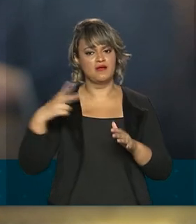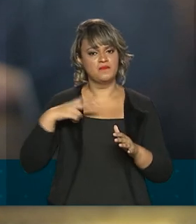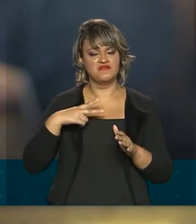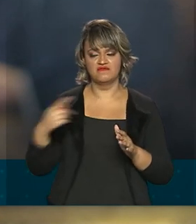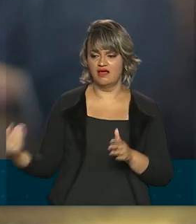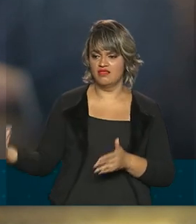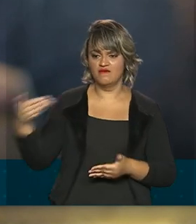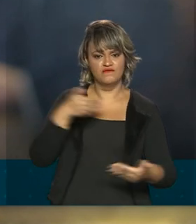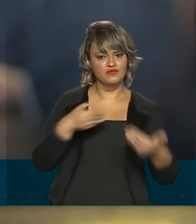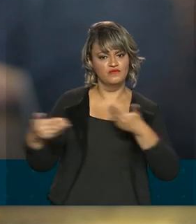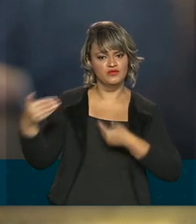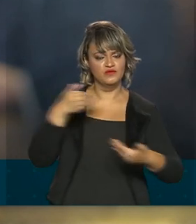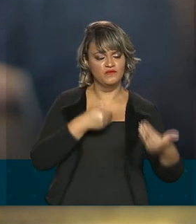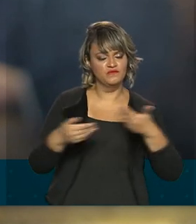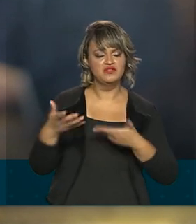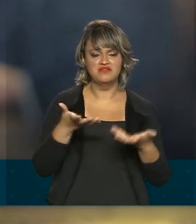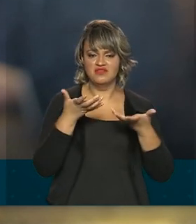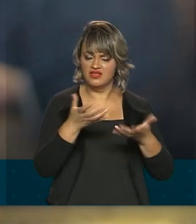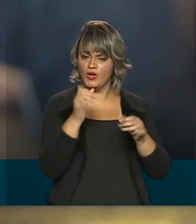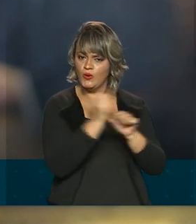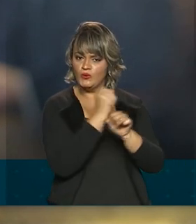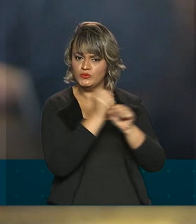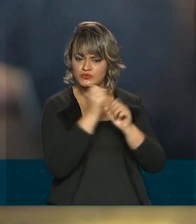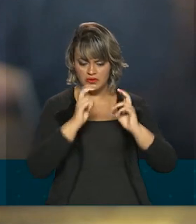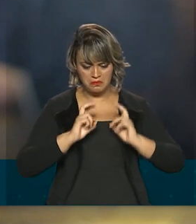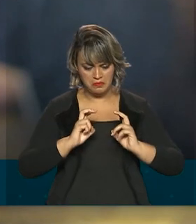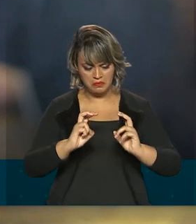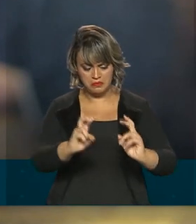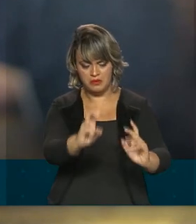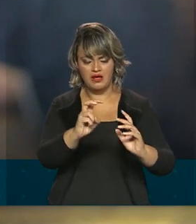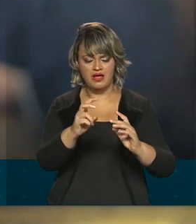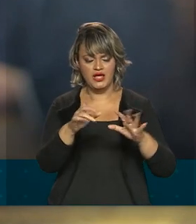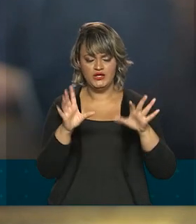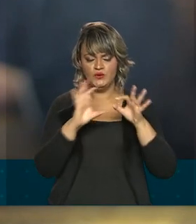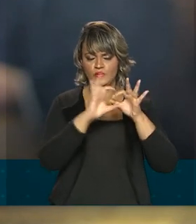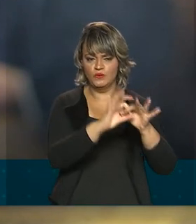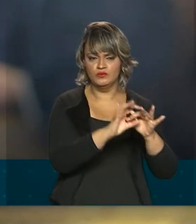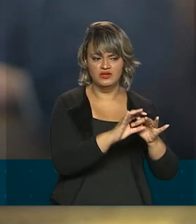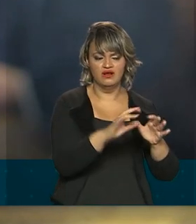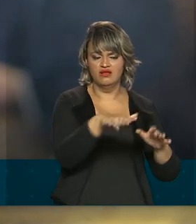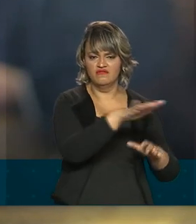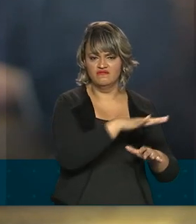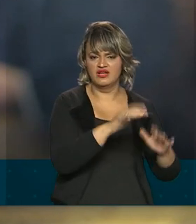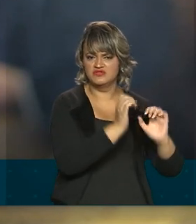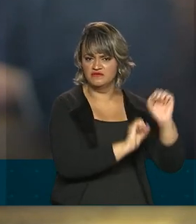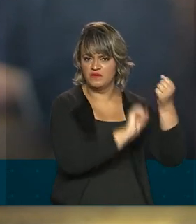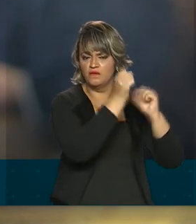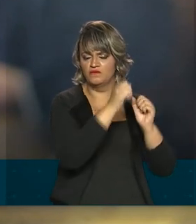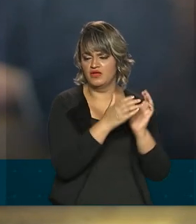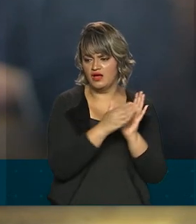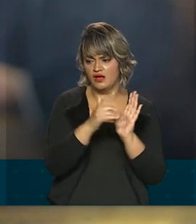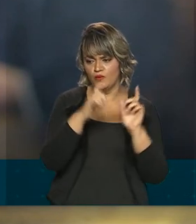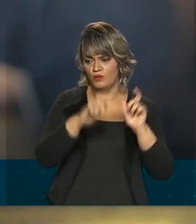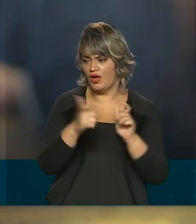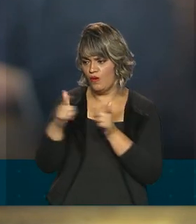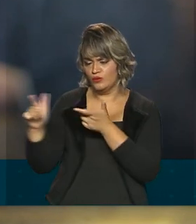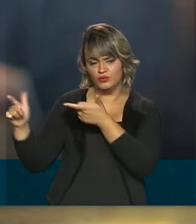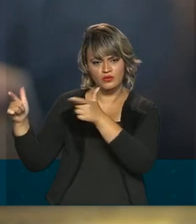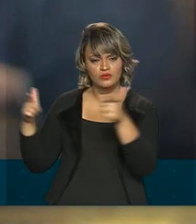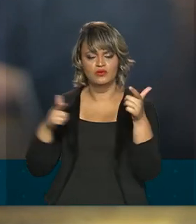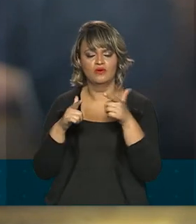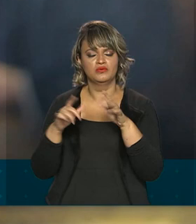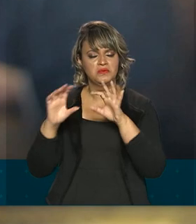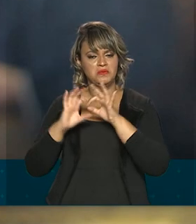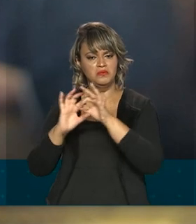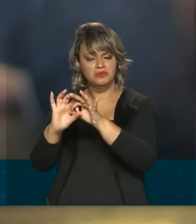diversos segmentos querendo construir os seus ramais, ligando plantas industriais a ferrovias concedidas, plantas